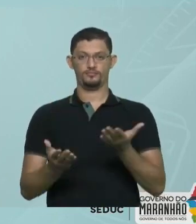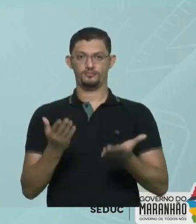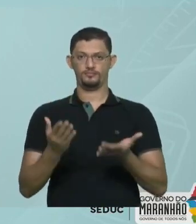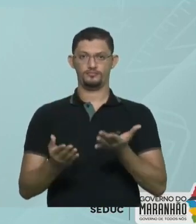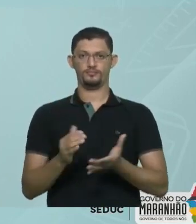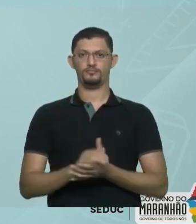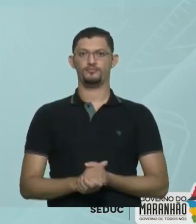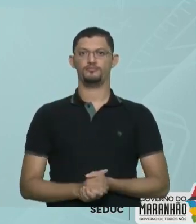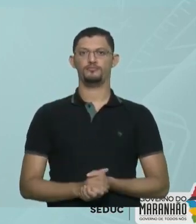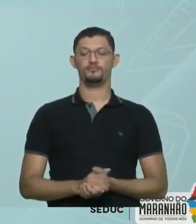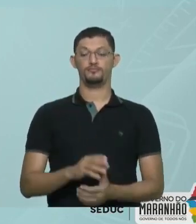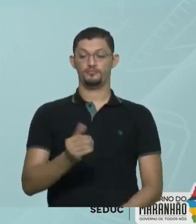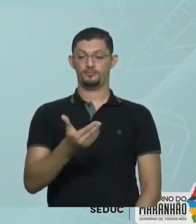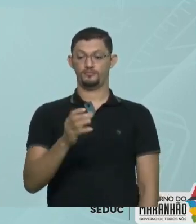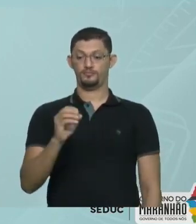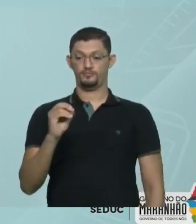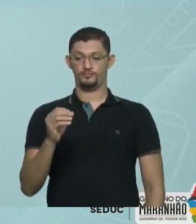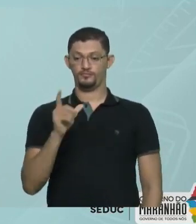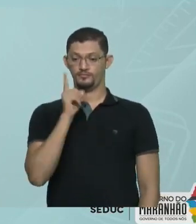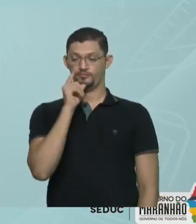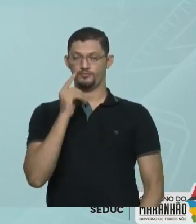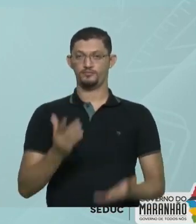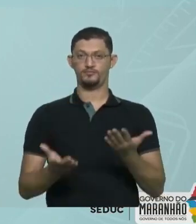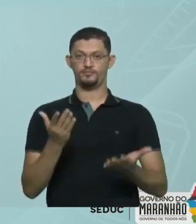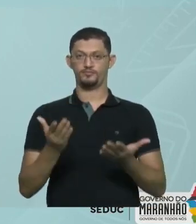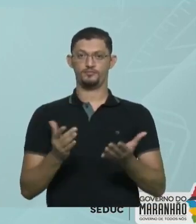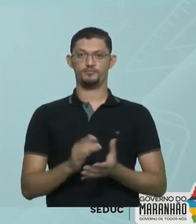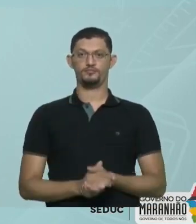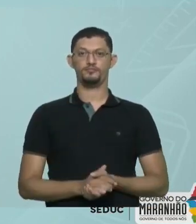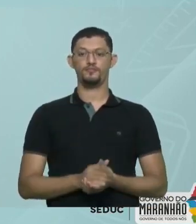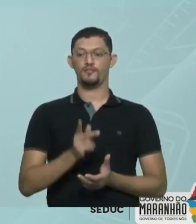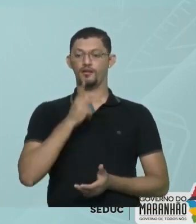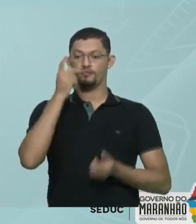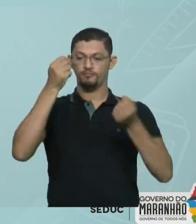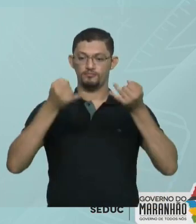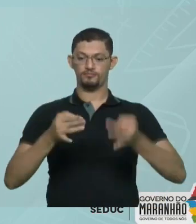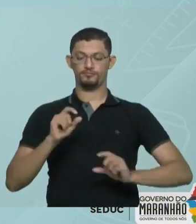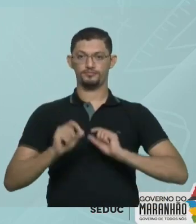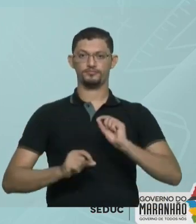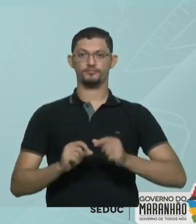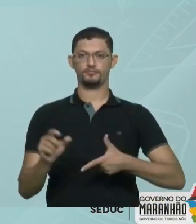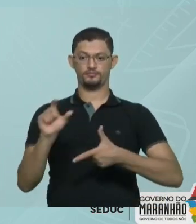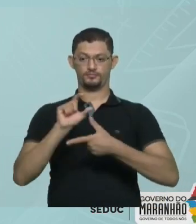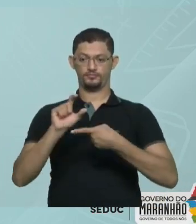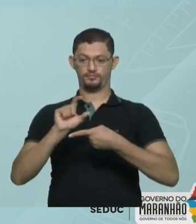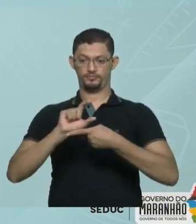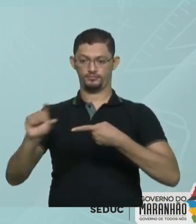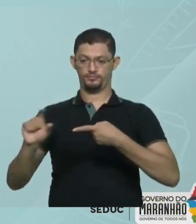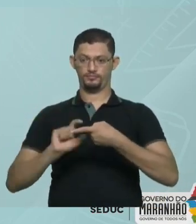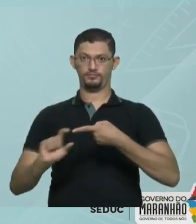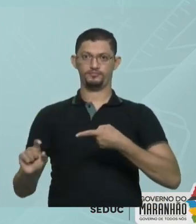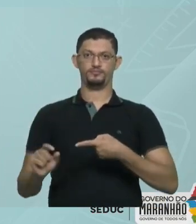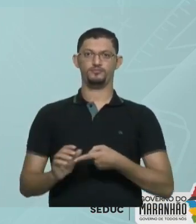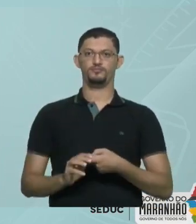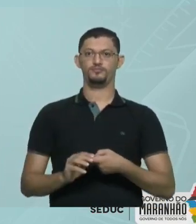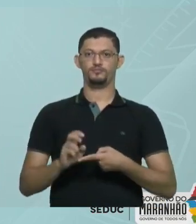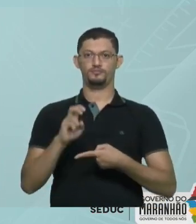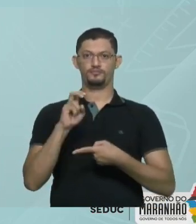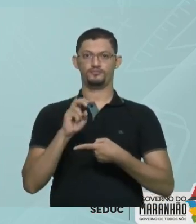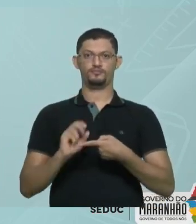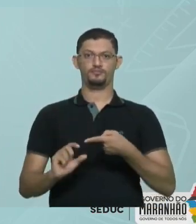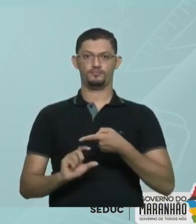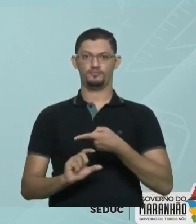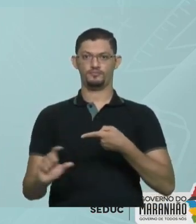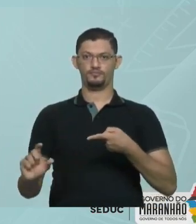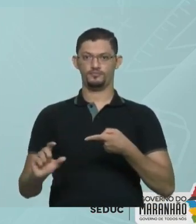cada 100 gramas de água Então ele está dizendo para mim Que o coeficiente de solubilidade Do ácido bórico É de quanto? Se